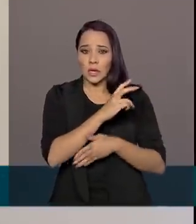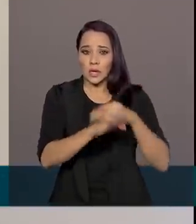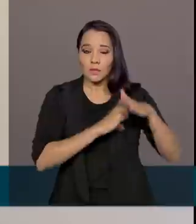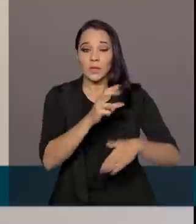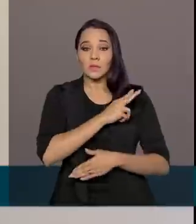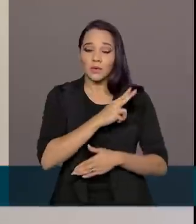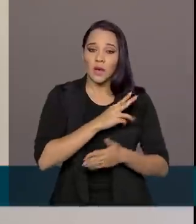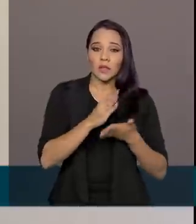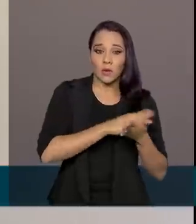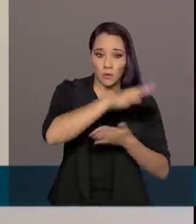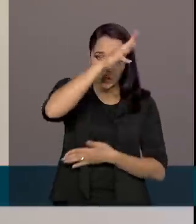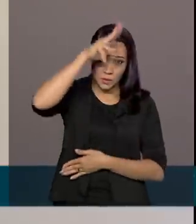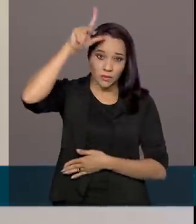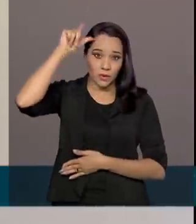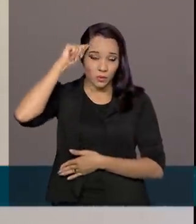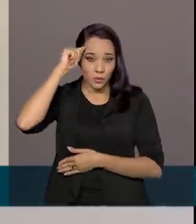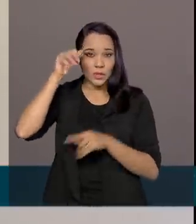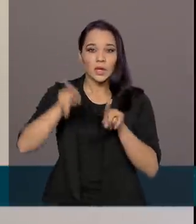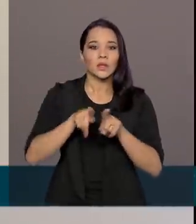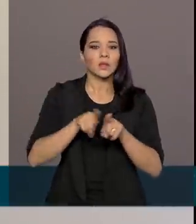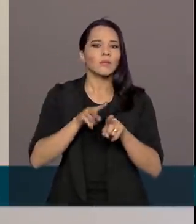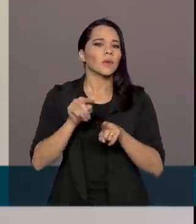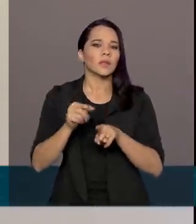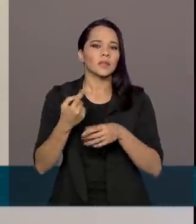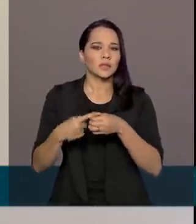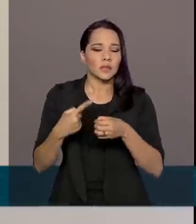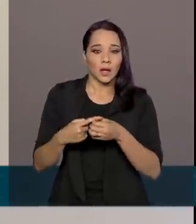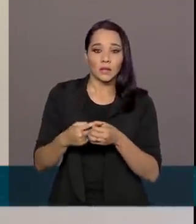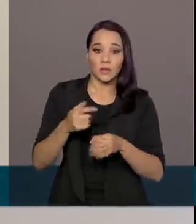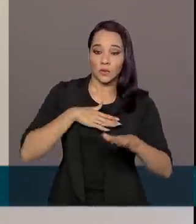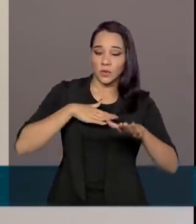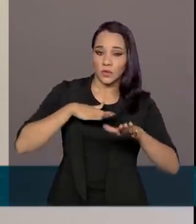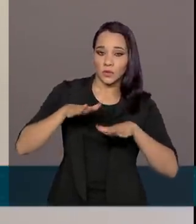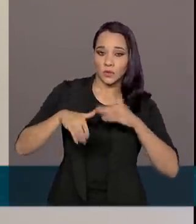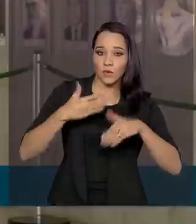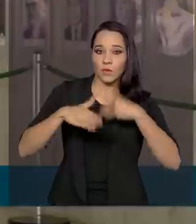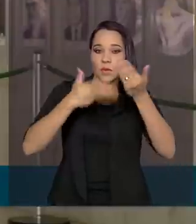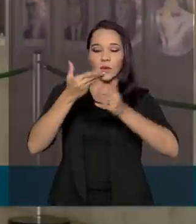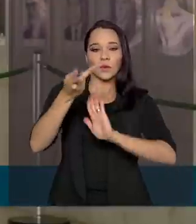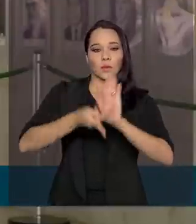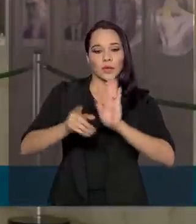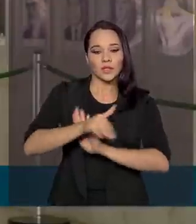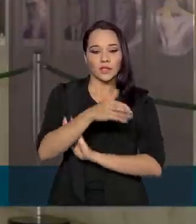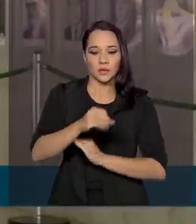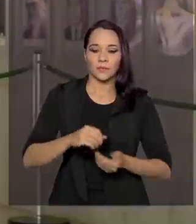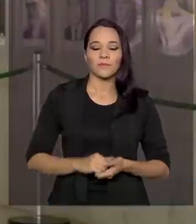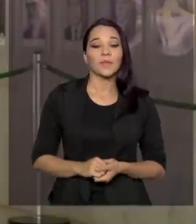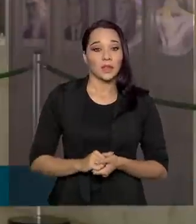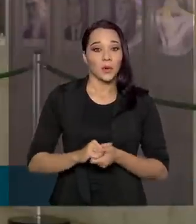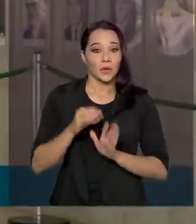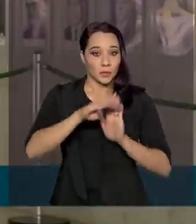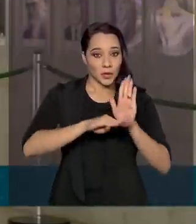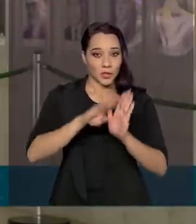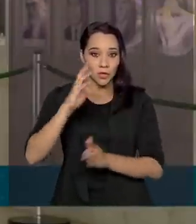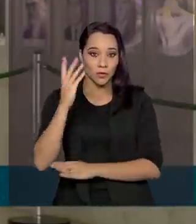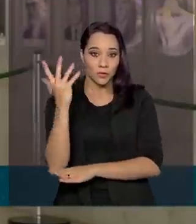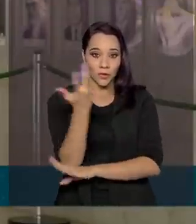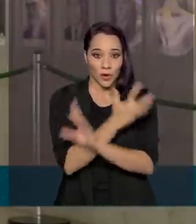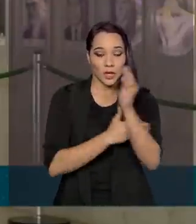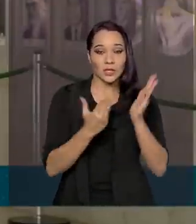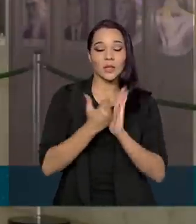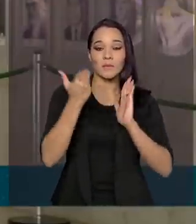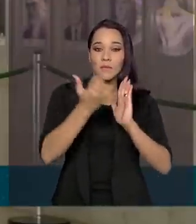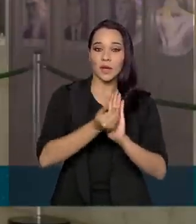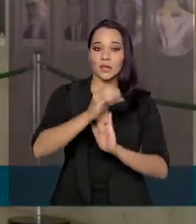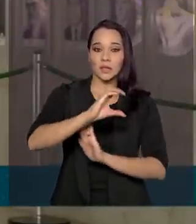inventários de renda e efeito estufa das cidades e no desenvolvimento do plano de ação climático. Com Floresta Mais Carbono, o governo pretende dar